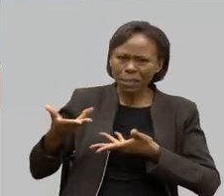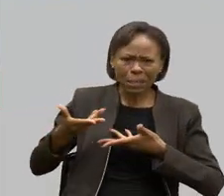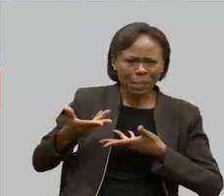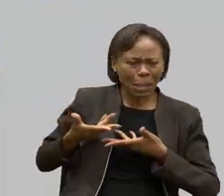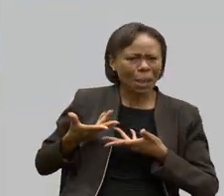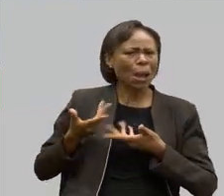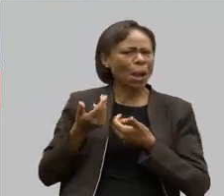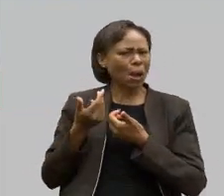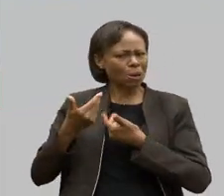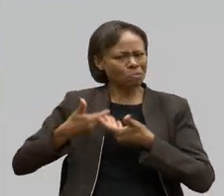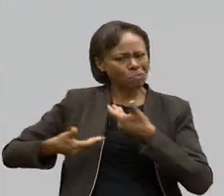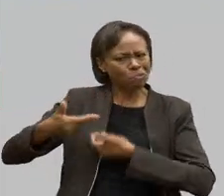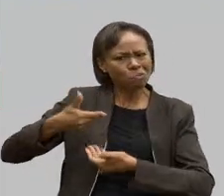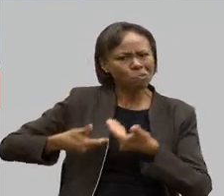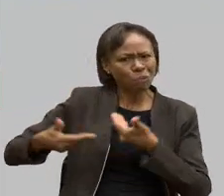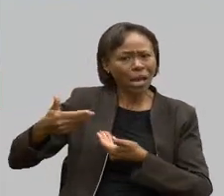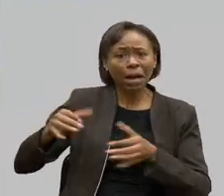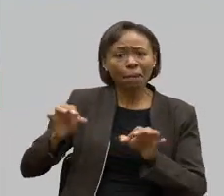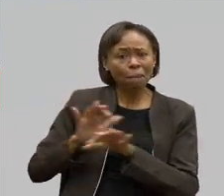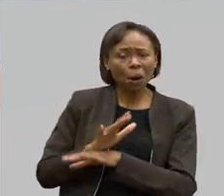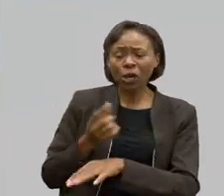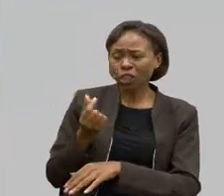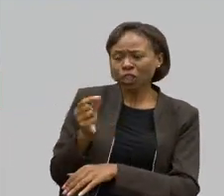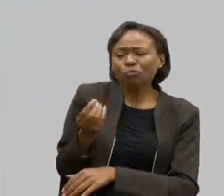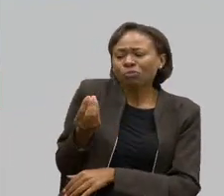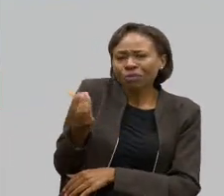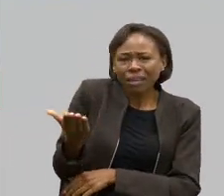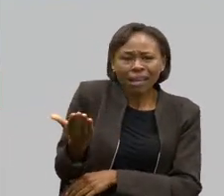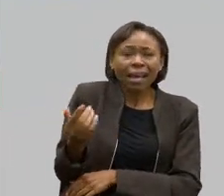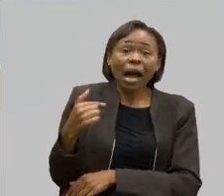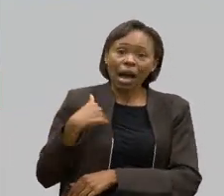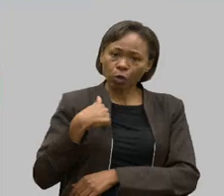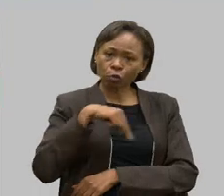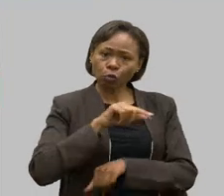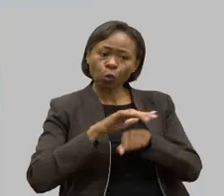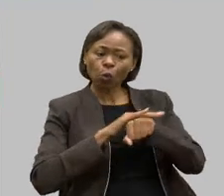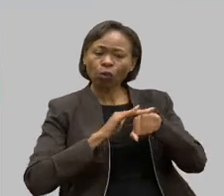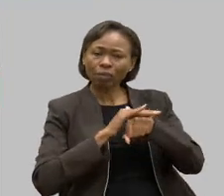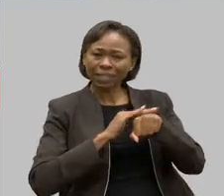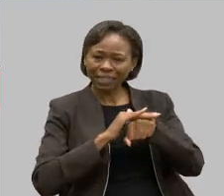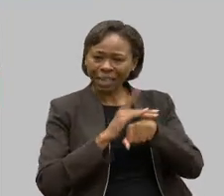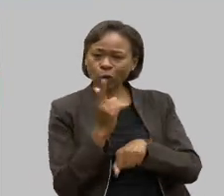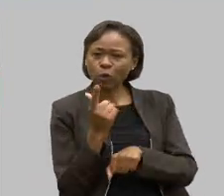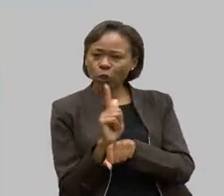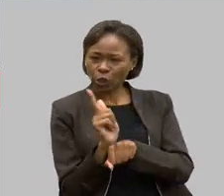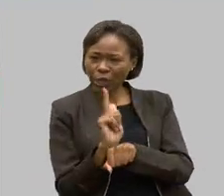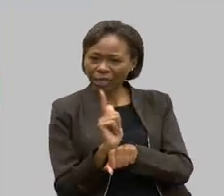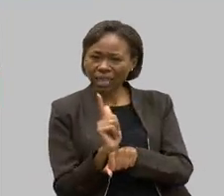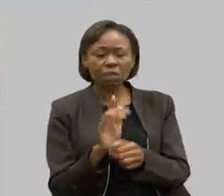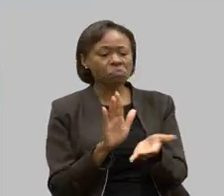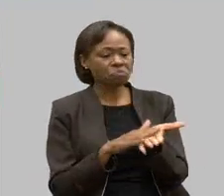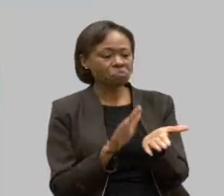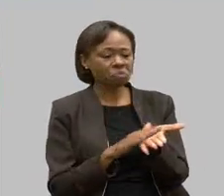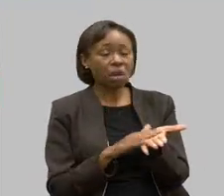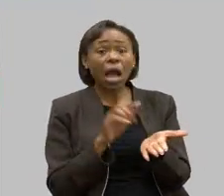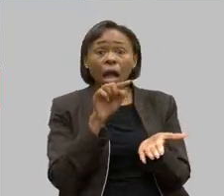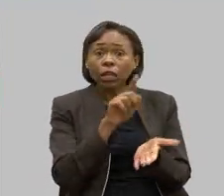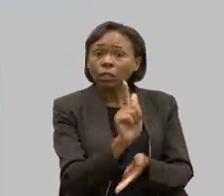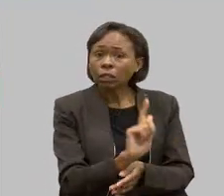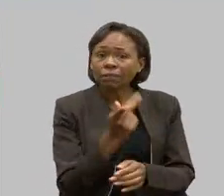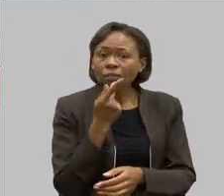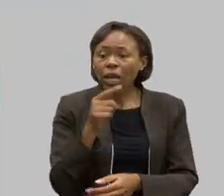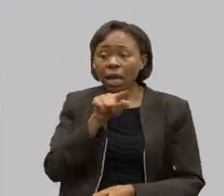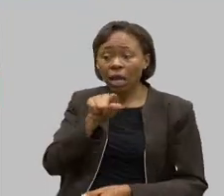Terminou ali, dei a gorjeta e fui conversar com o gerente do Genaro, parabenizá-lo. Ele falou, não, são os melhores funcionários.